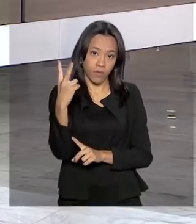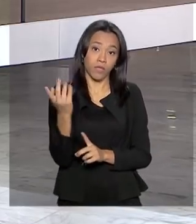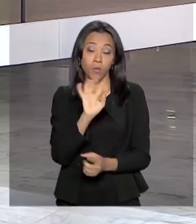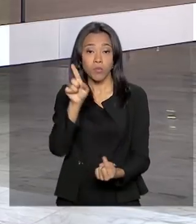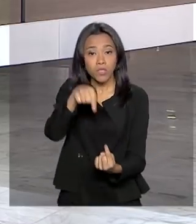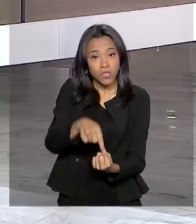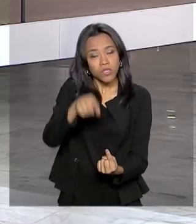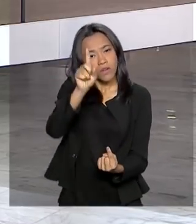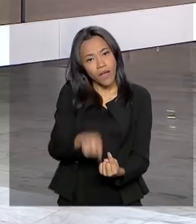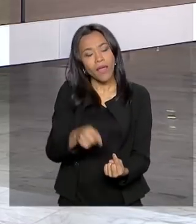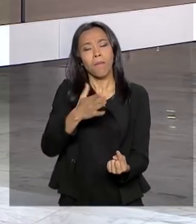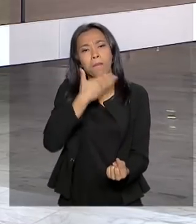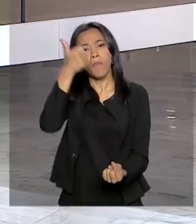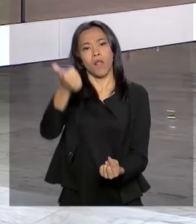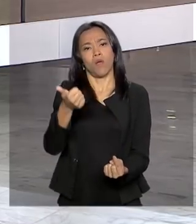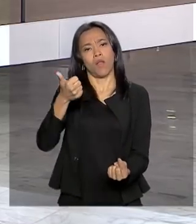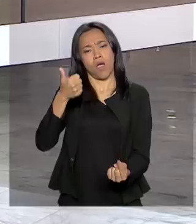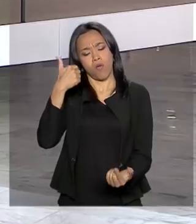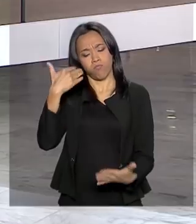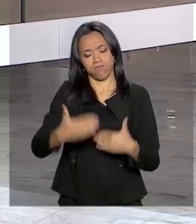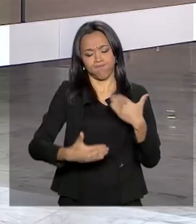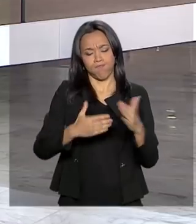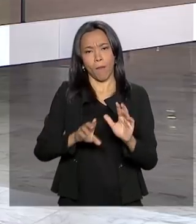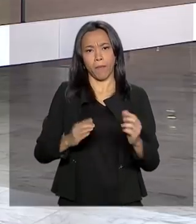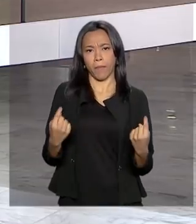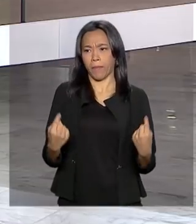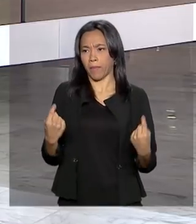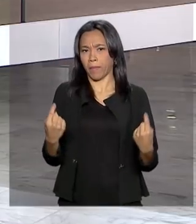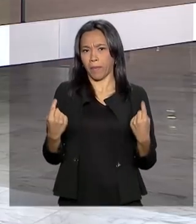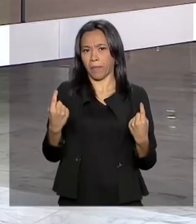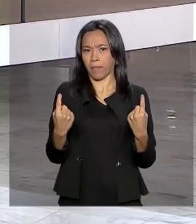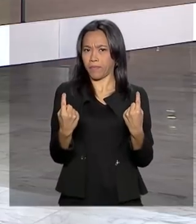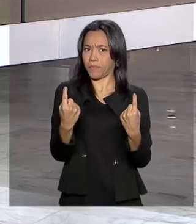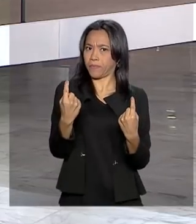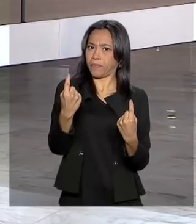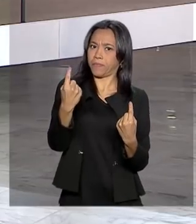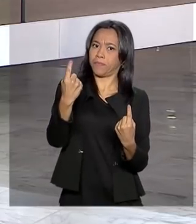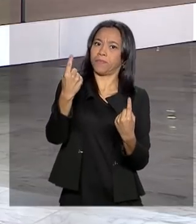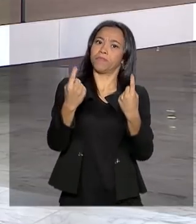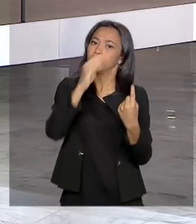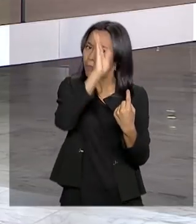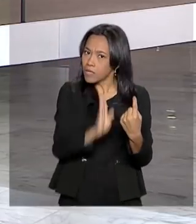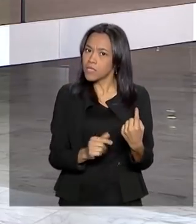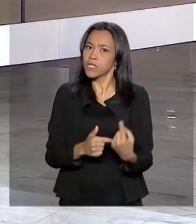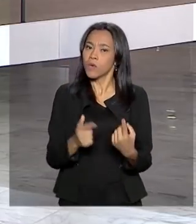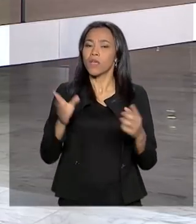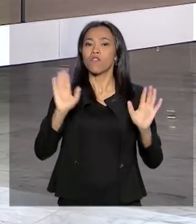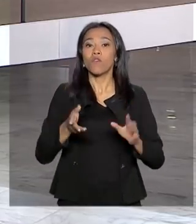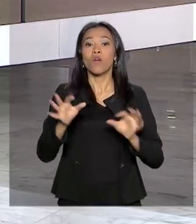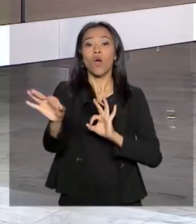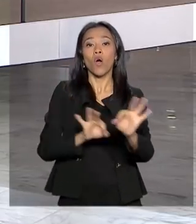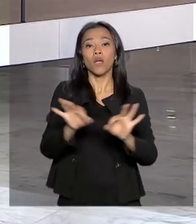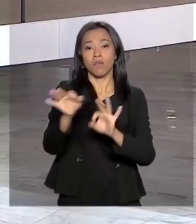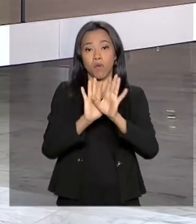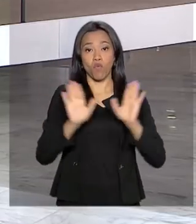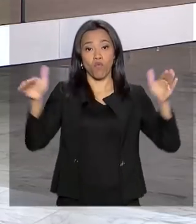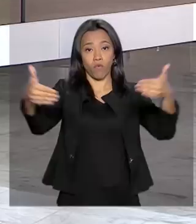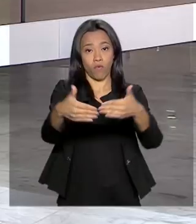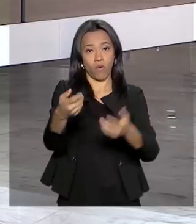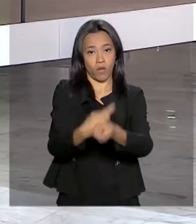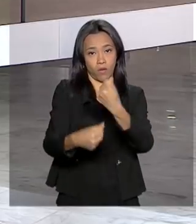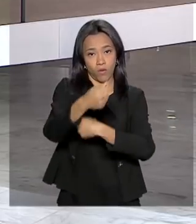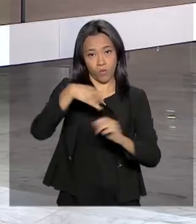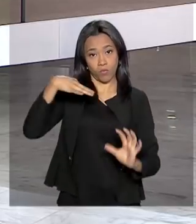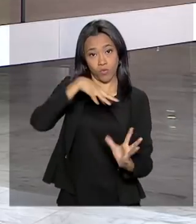o desempenho do Brasil no índice de competitividade global elaborado pelo Fórum Econômico Mundial. No quadro